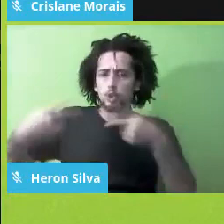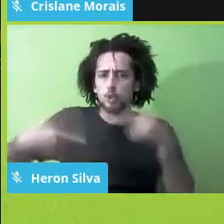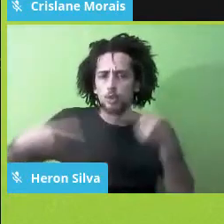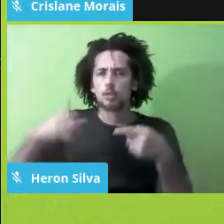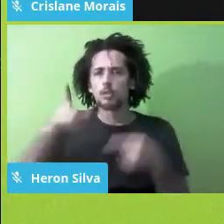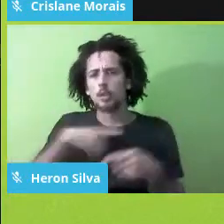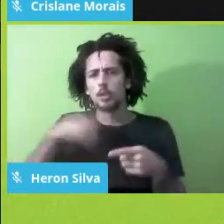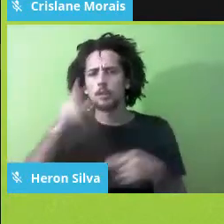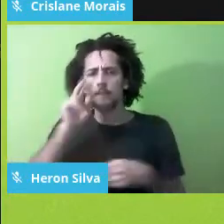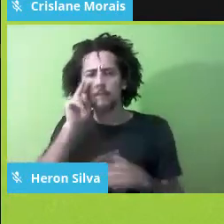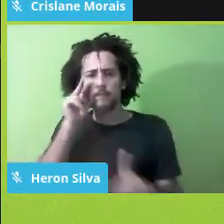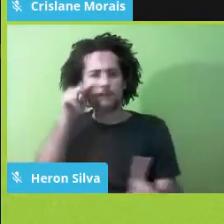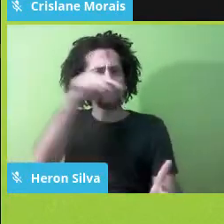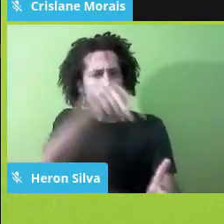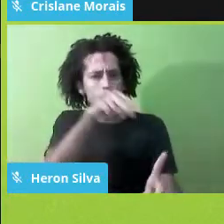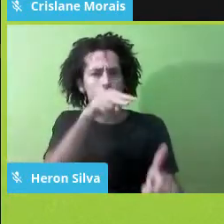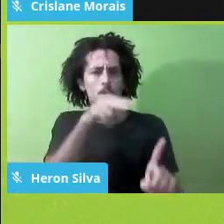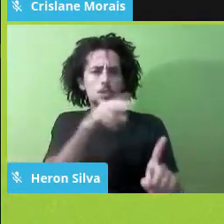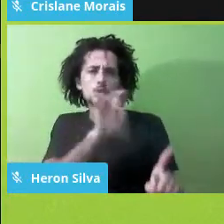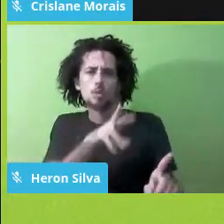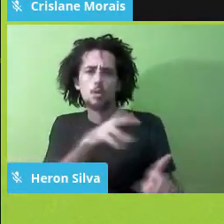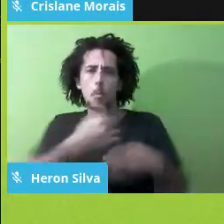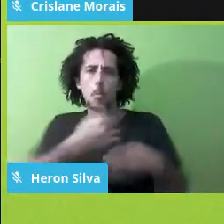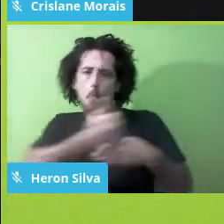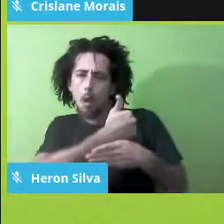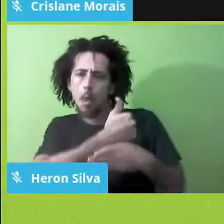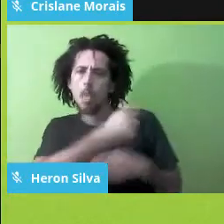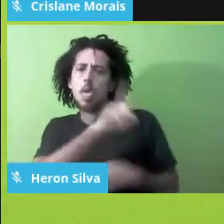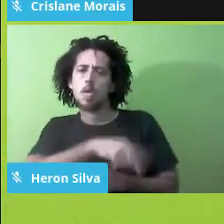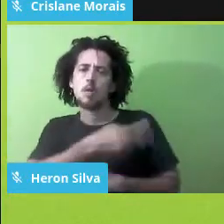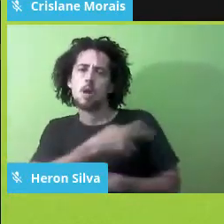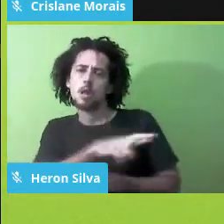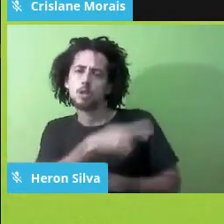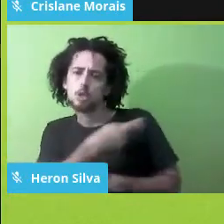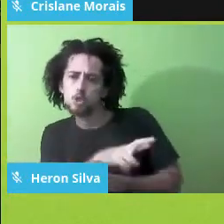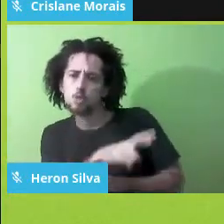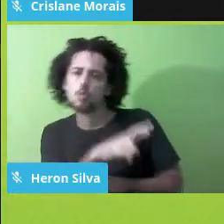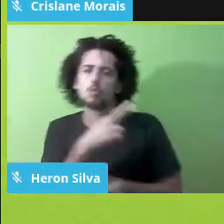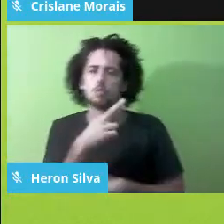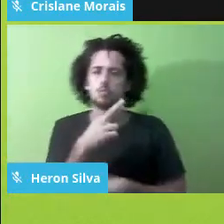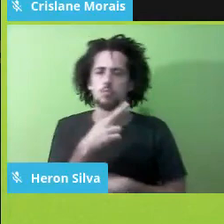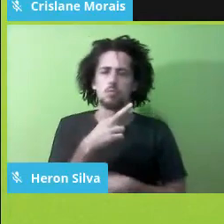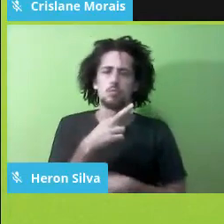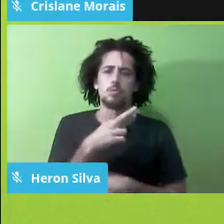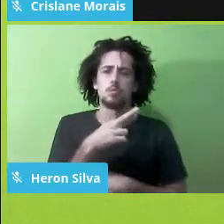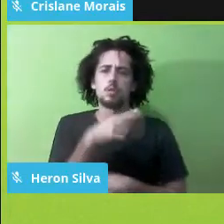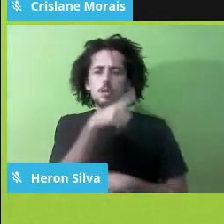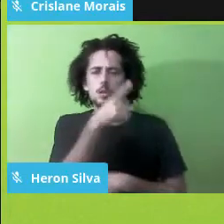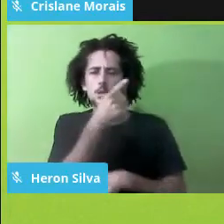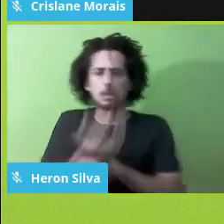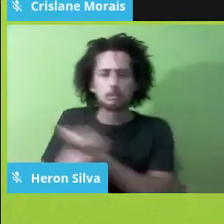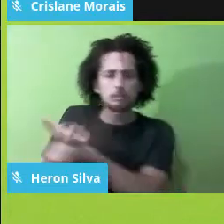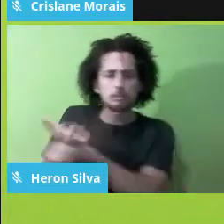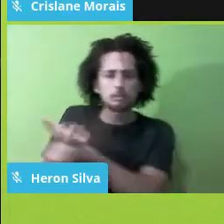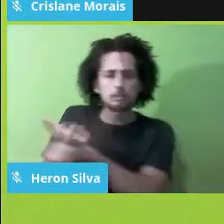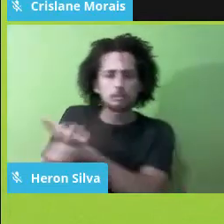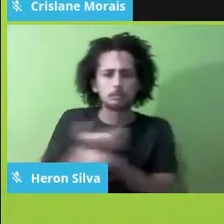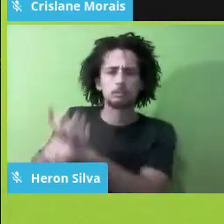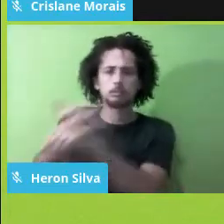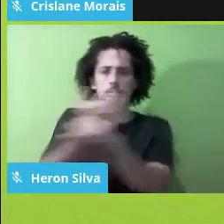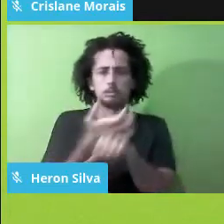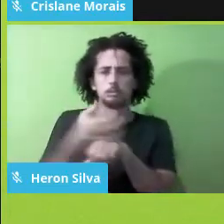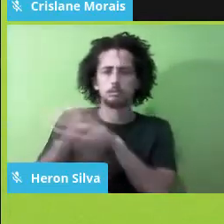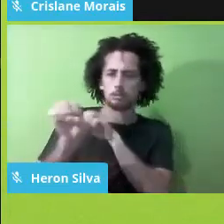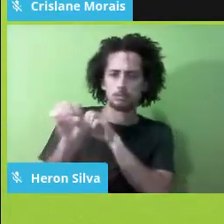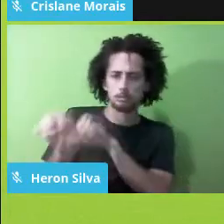uma visão moral religiosa, onde as disciplinas de educação moral